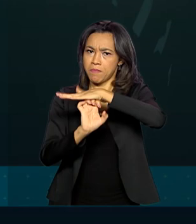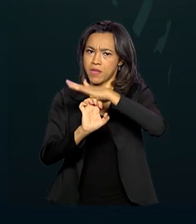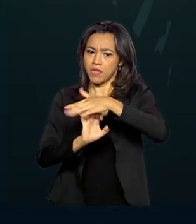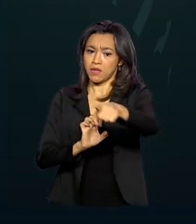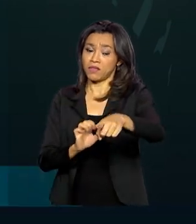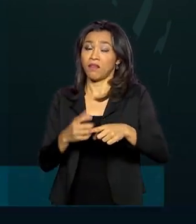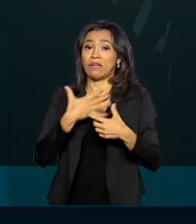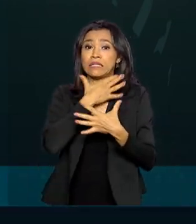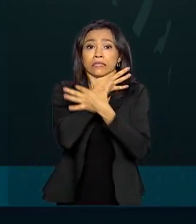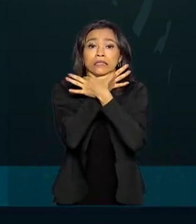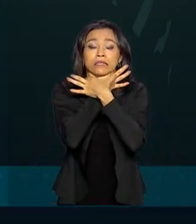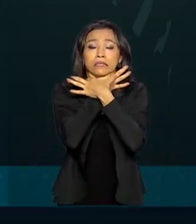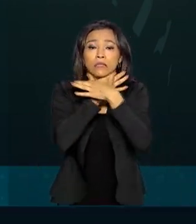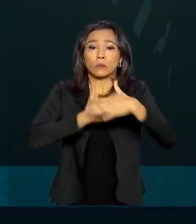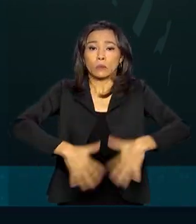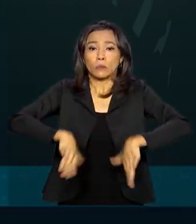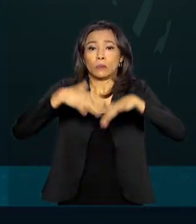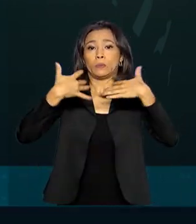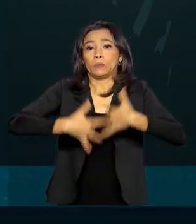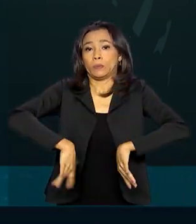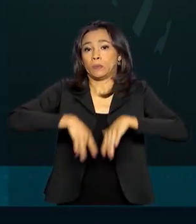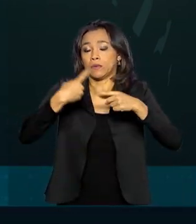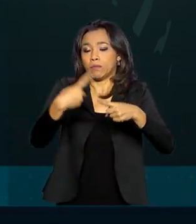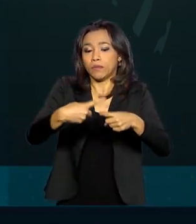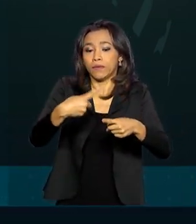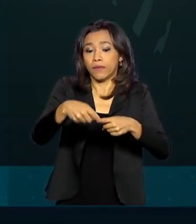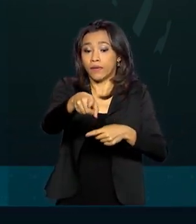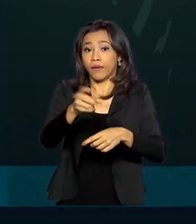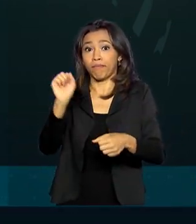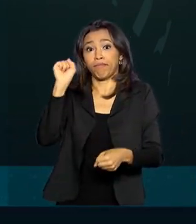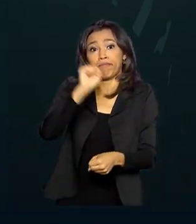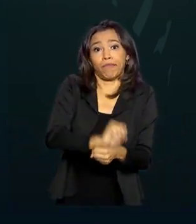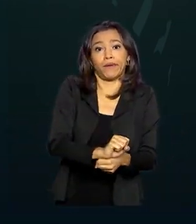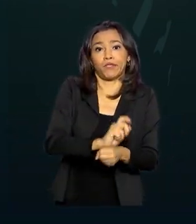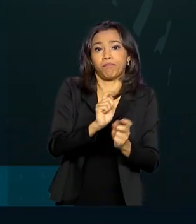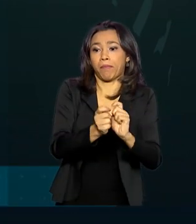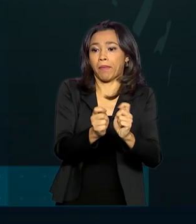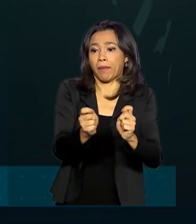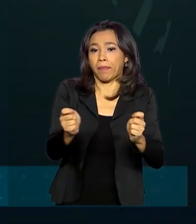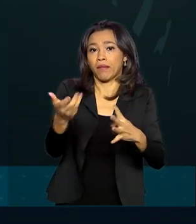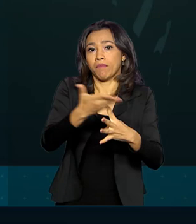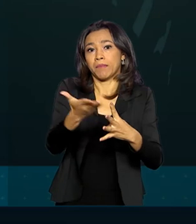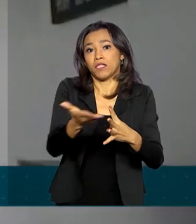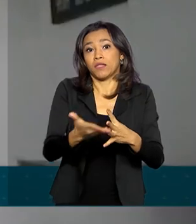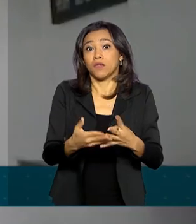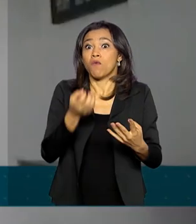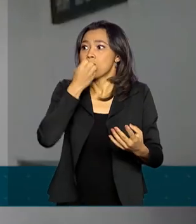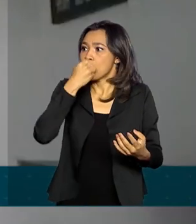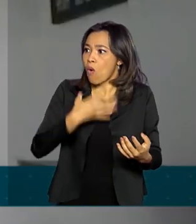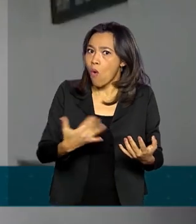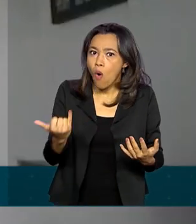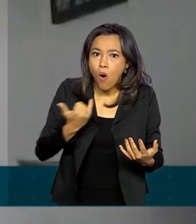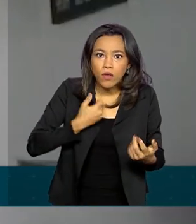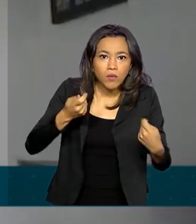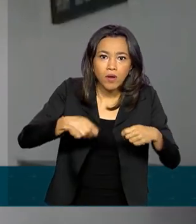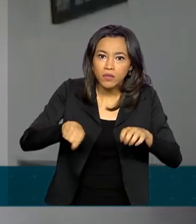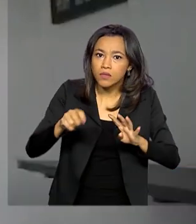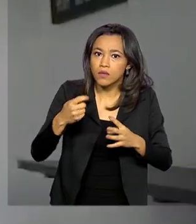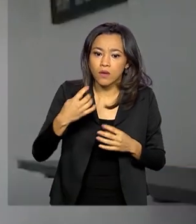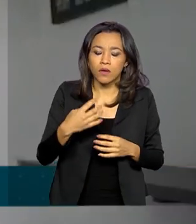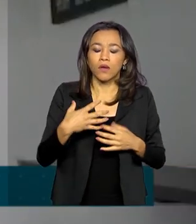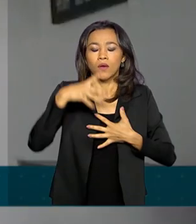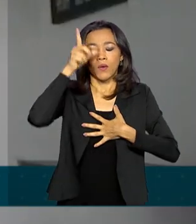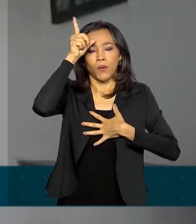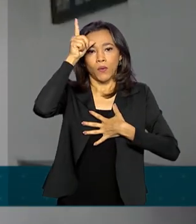o orçamento no vermelho. A pausa na prestação da casa própria chegou em boa hora. Você sente aquele alívio